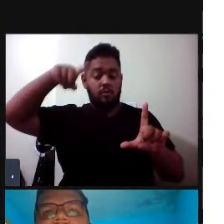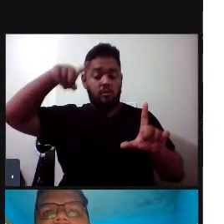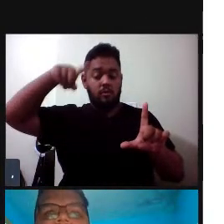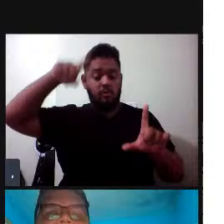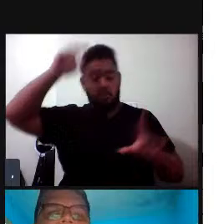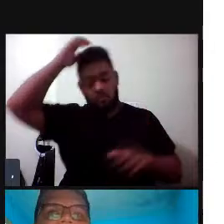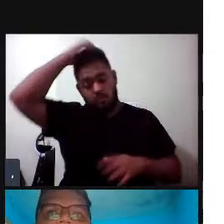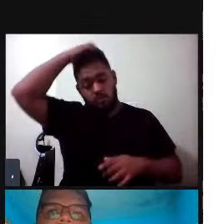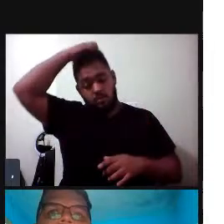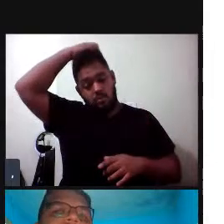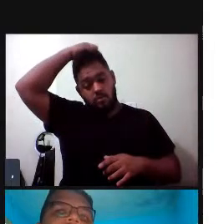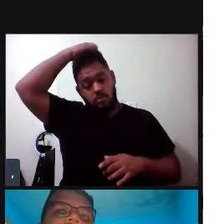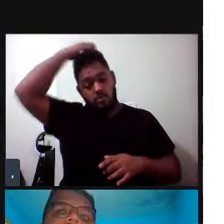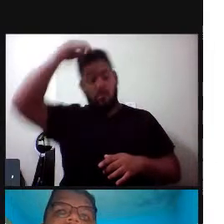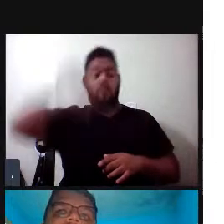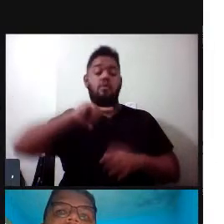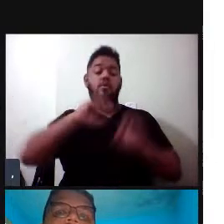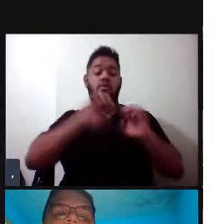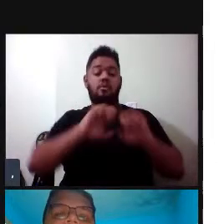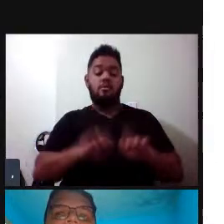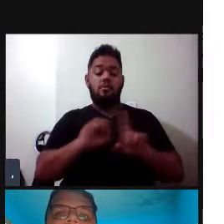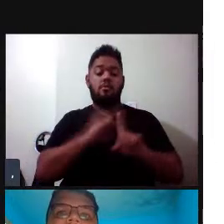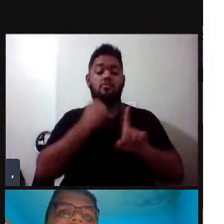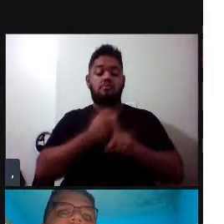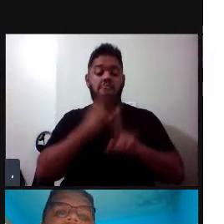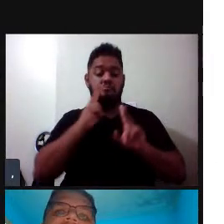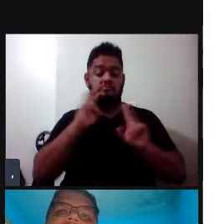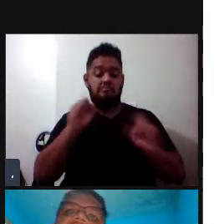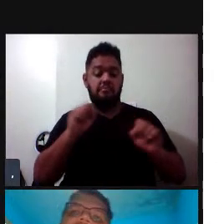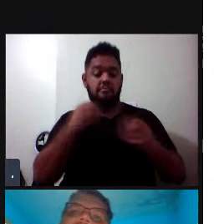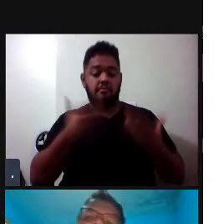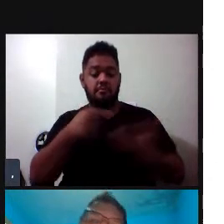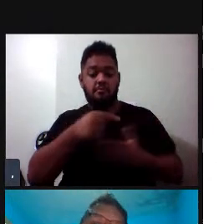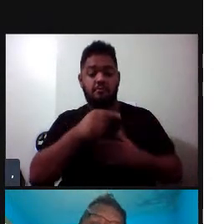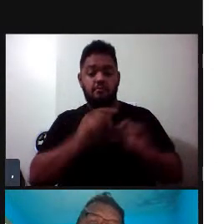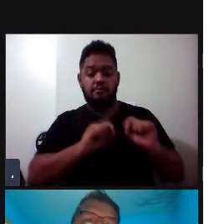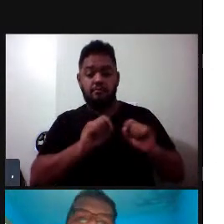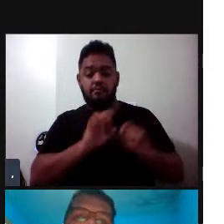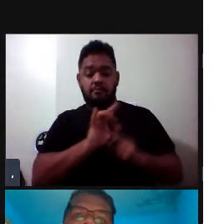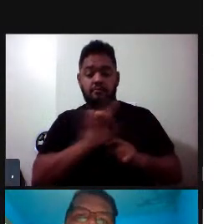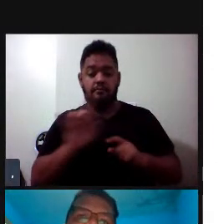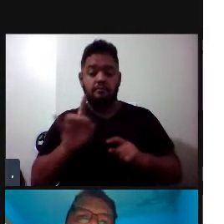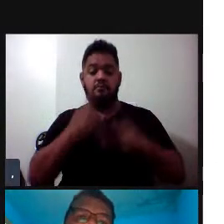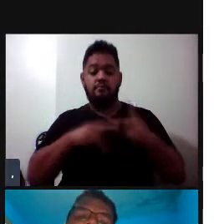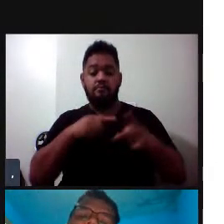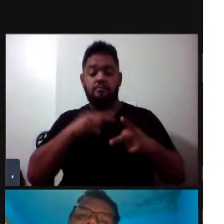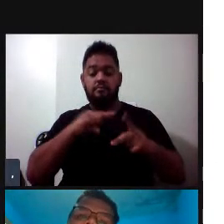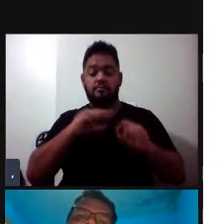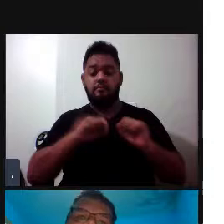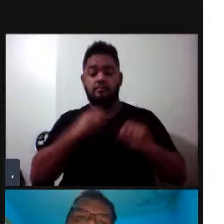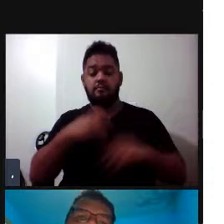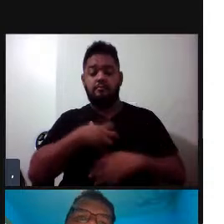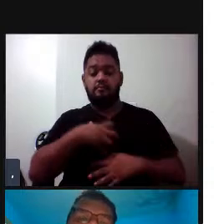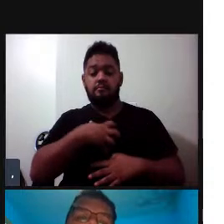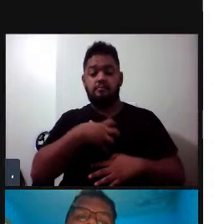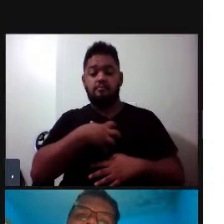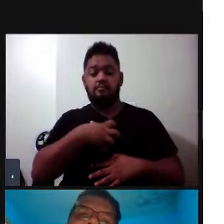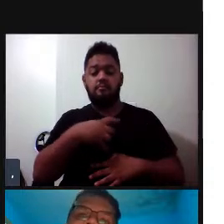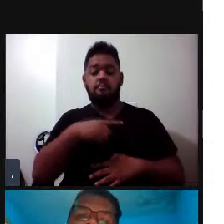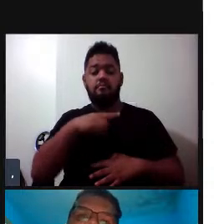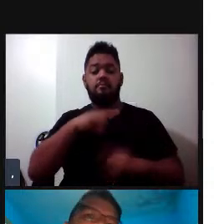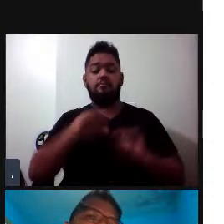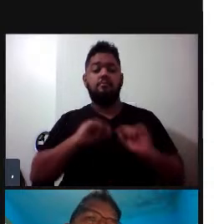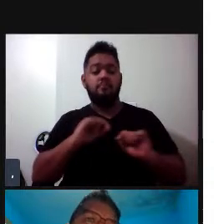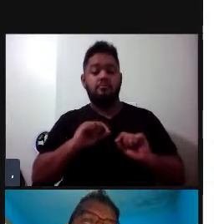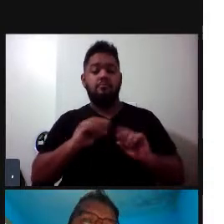eles têm uma estrutura social bem forte, então, cada população, né, uma espécie cosmopolita, cada população vai ter uma